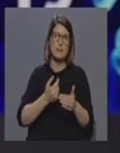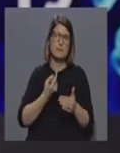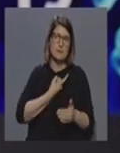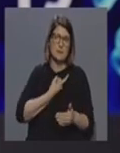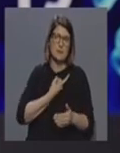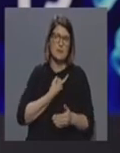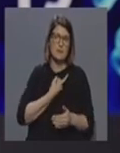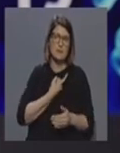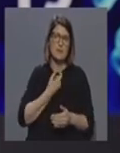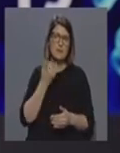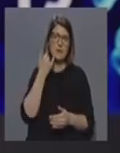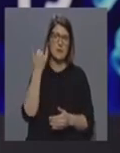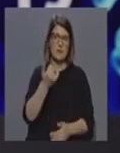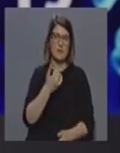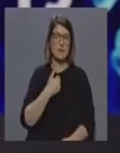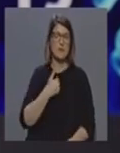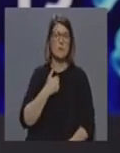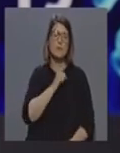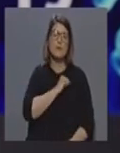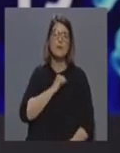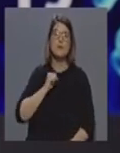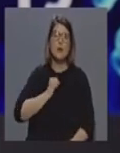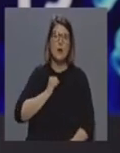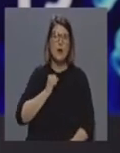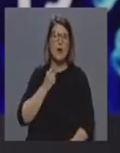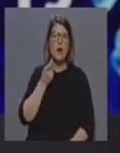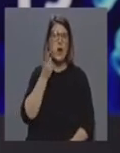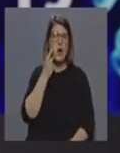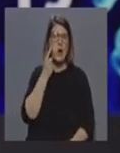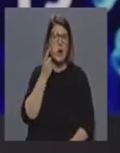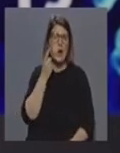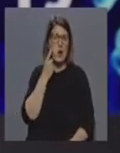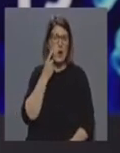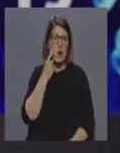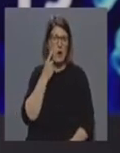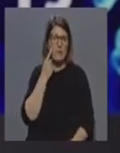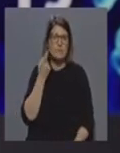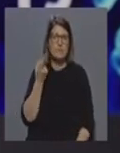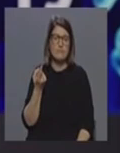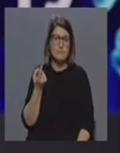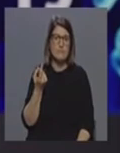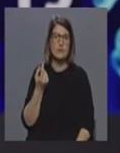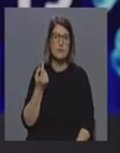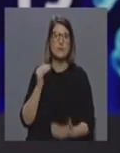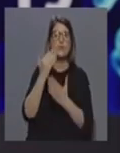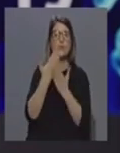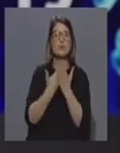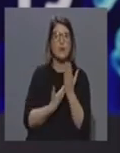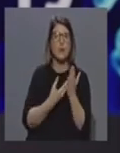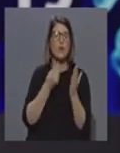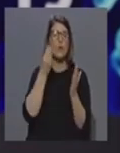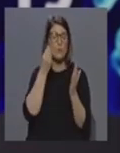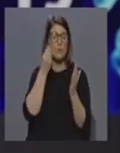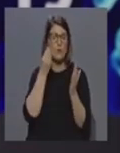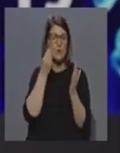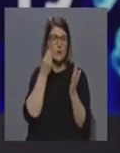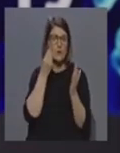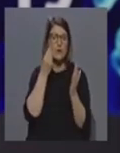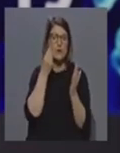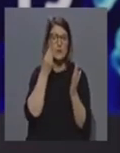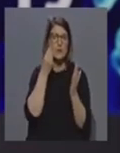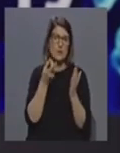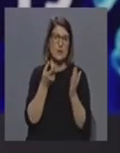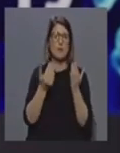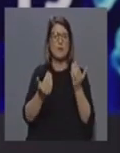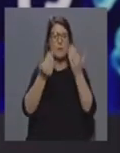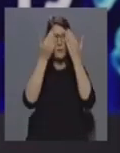também a entidade patronal, para perceber ao fim ao cabo de que forma é que poderão justificar e haver aqui também essa troca de